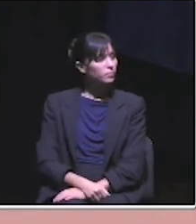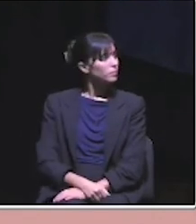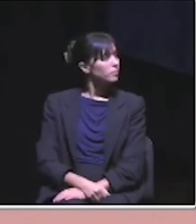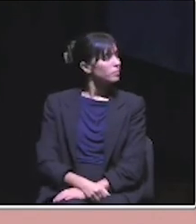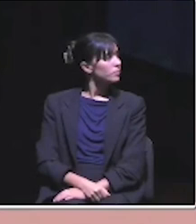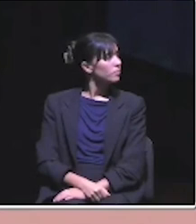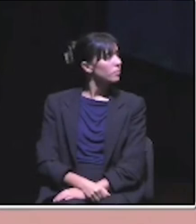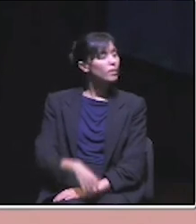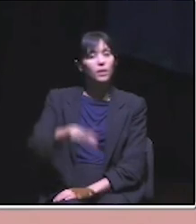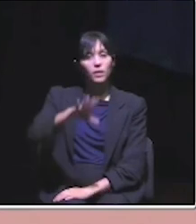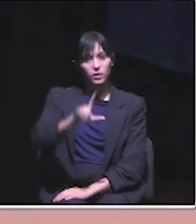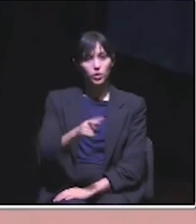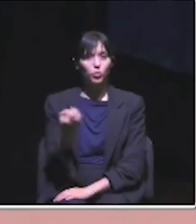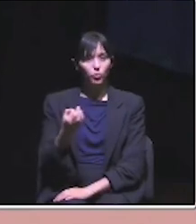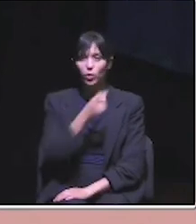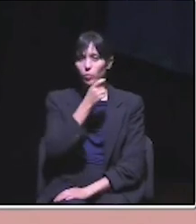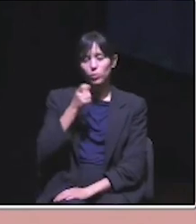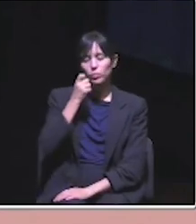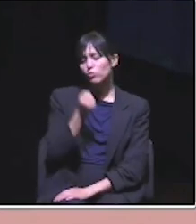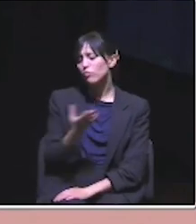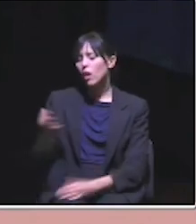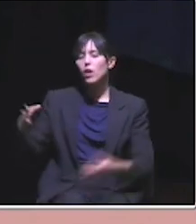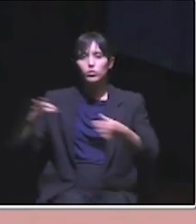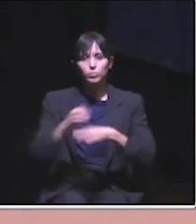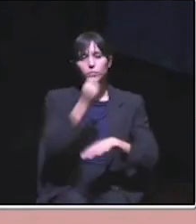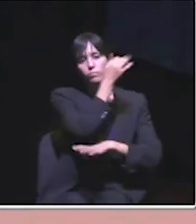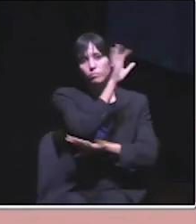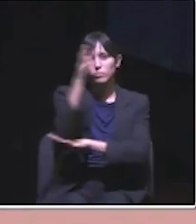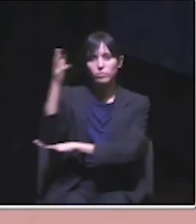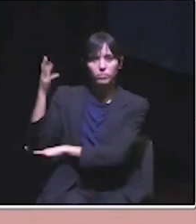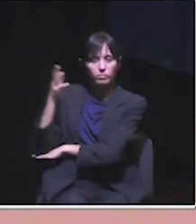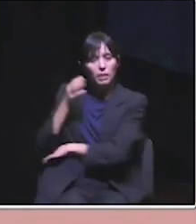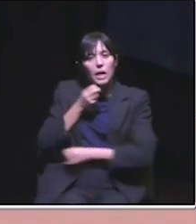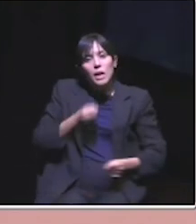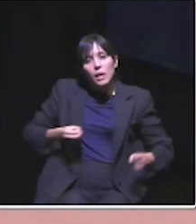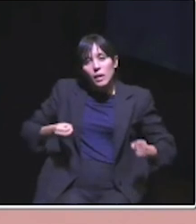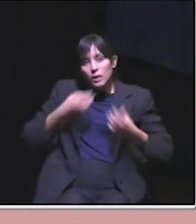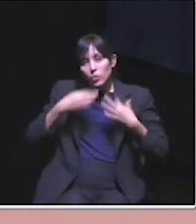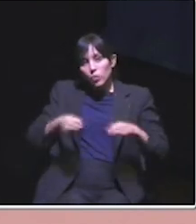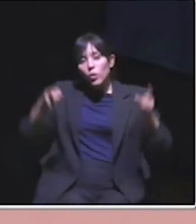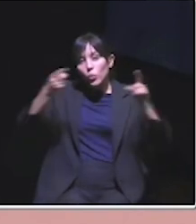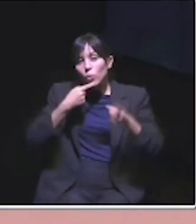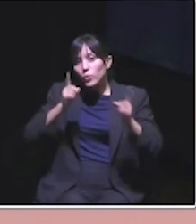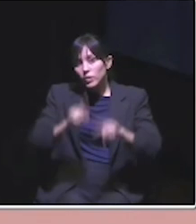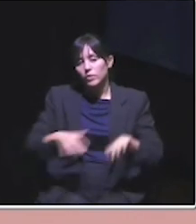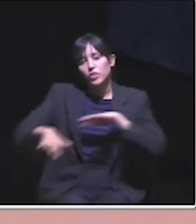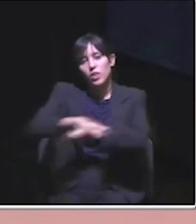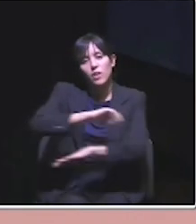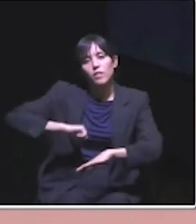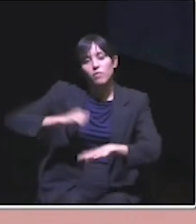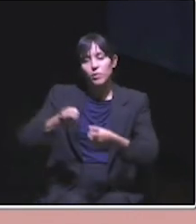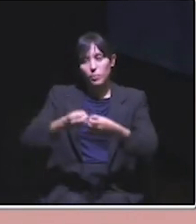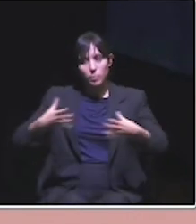Lisboa tem assumido diversos compromissos relativos à arborização, à renaturalização e à implementação de zonas verdes. Tem aumentado a sua área de parques e de